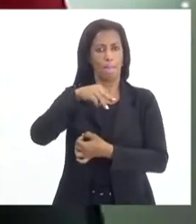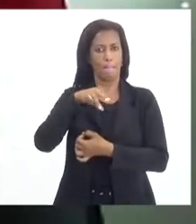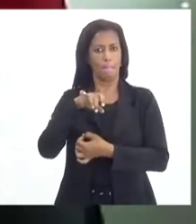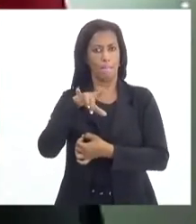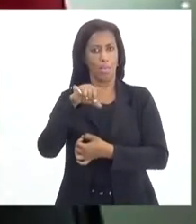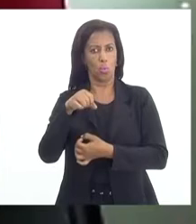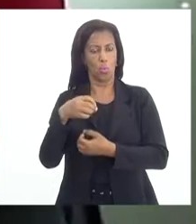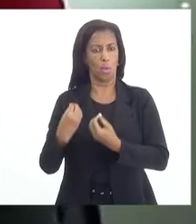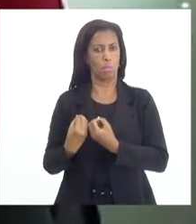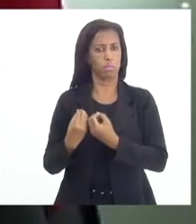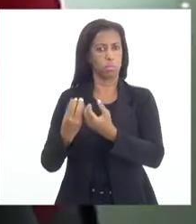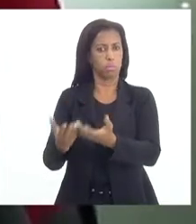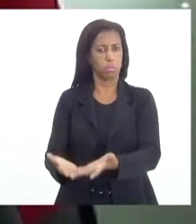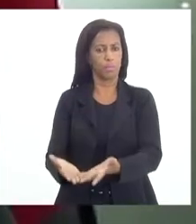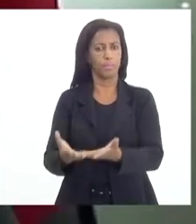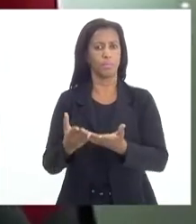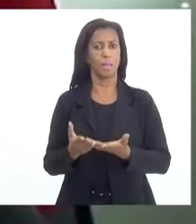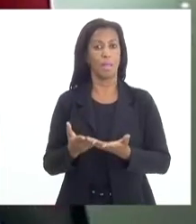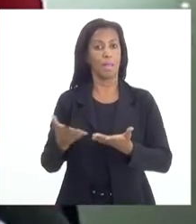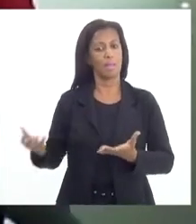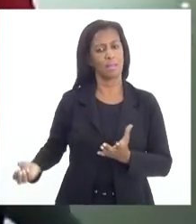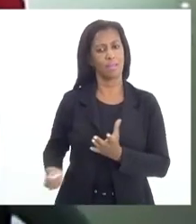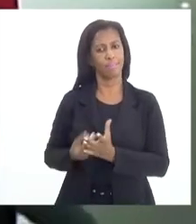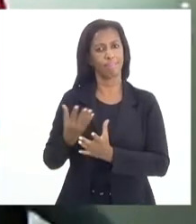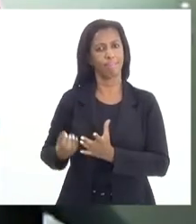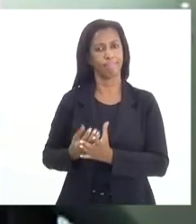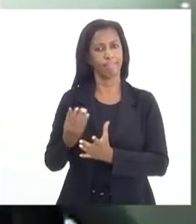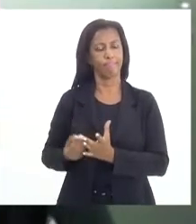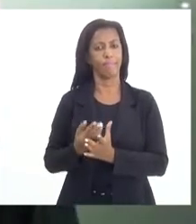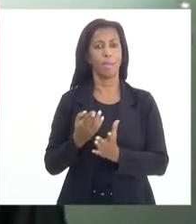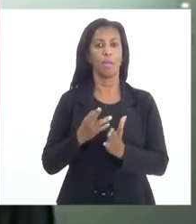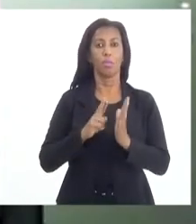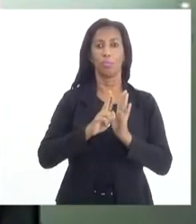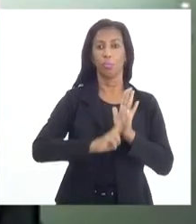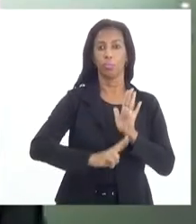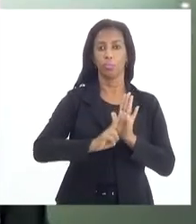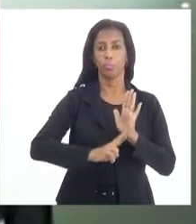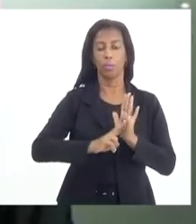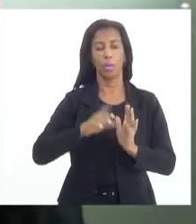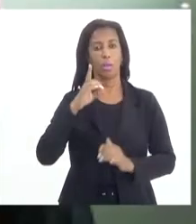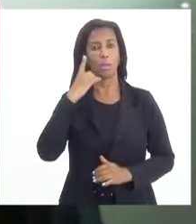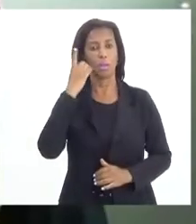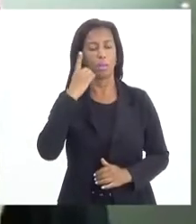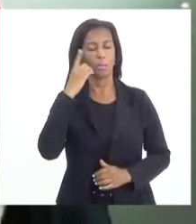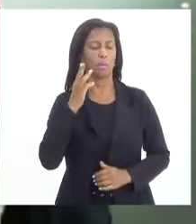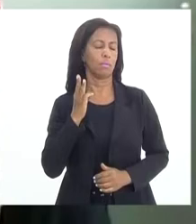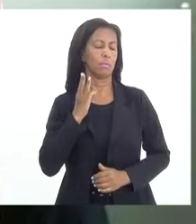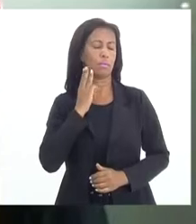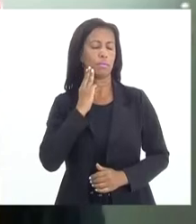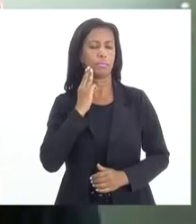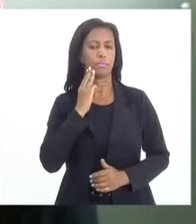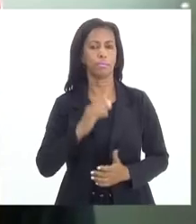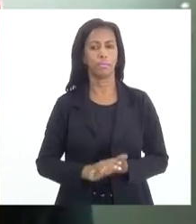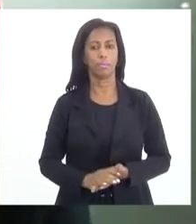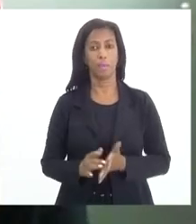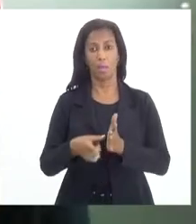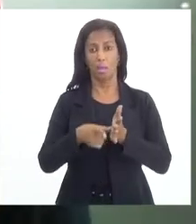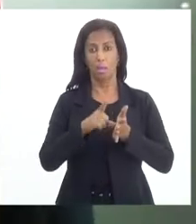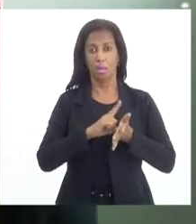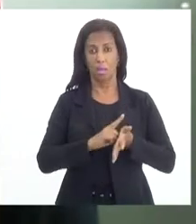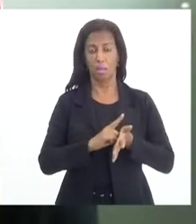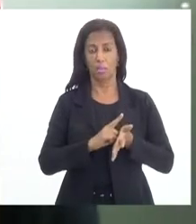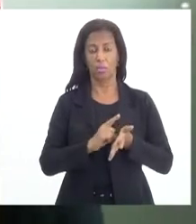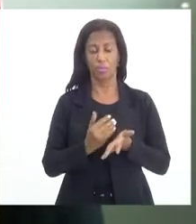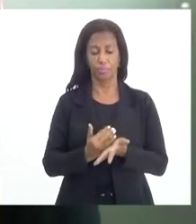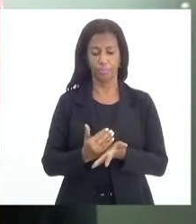Essa audiência foi uma iniciativa do requerimento feito pelo deputado Valdeque Carneiro. Antes de dar início